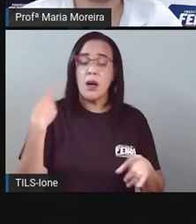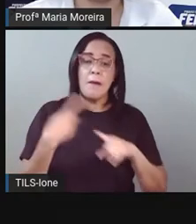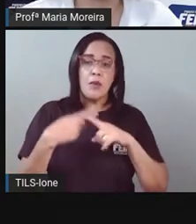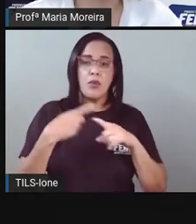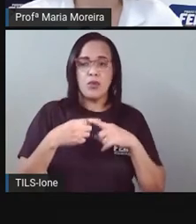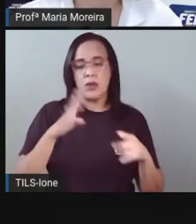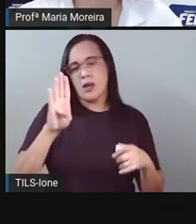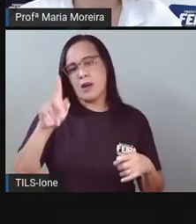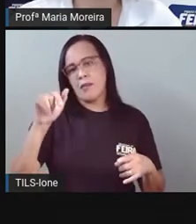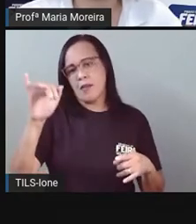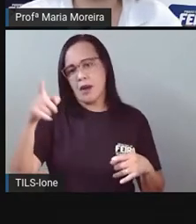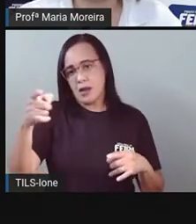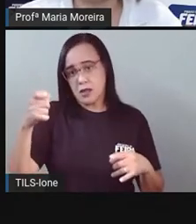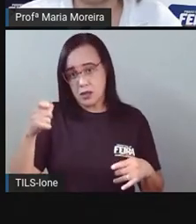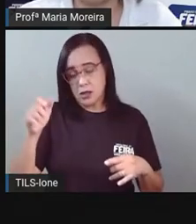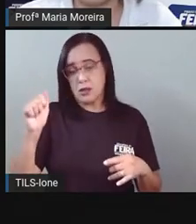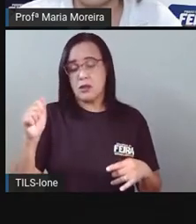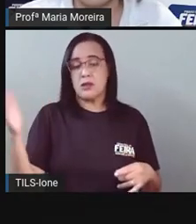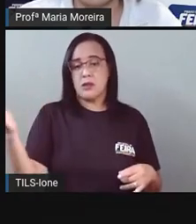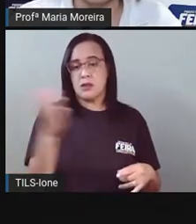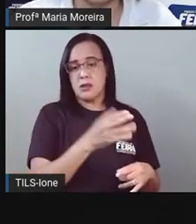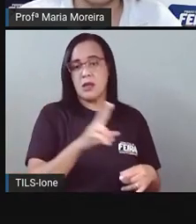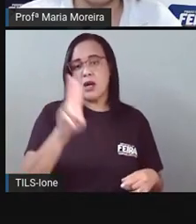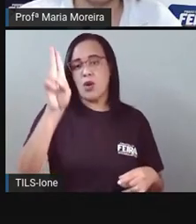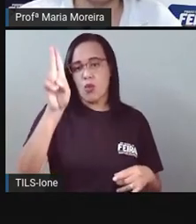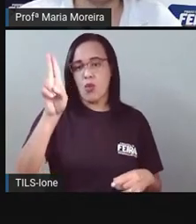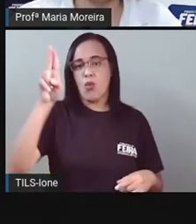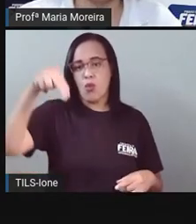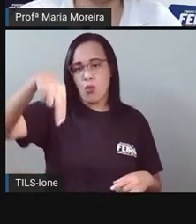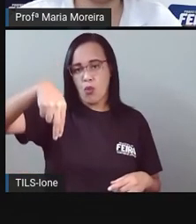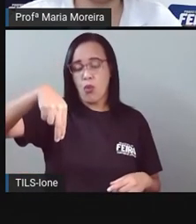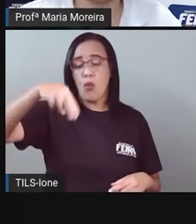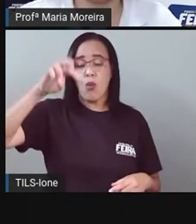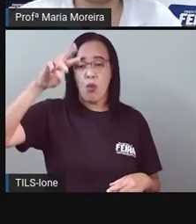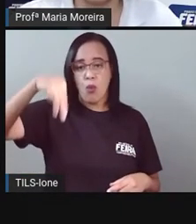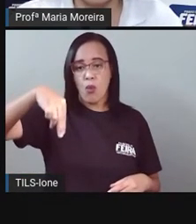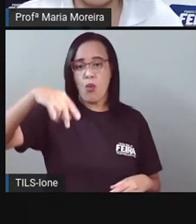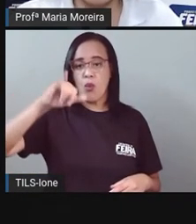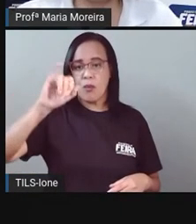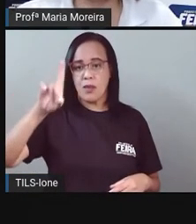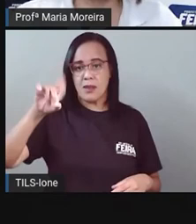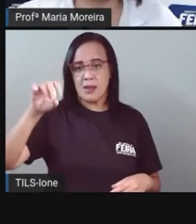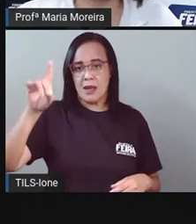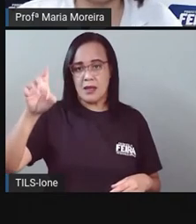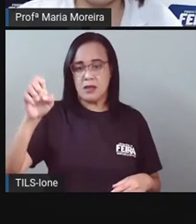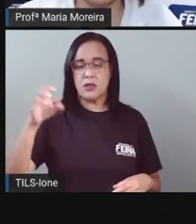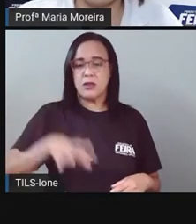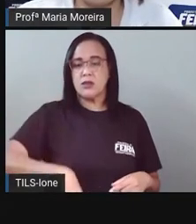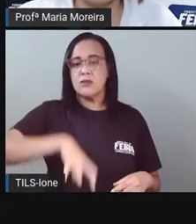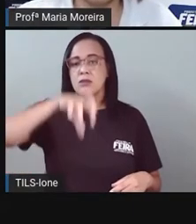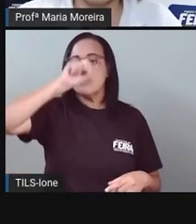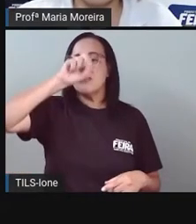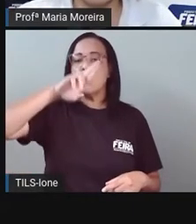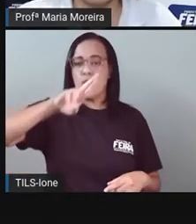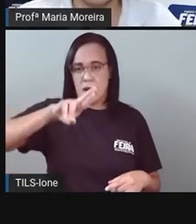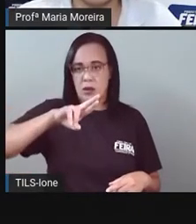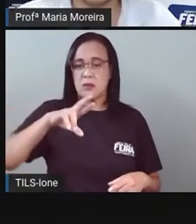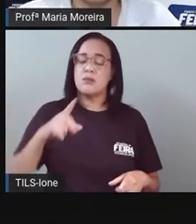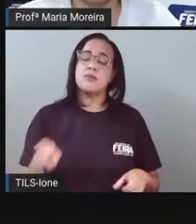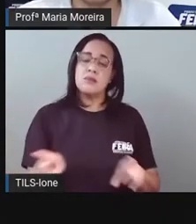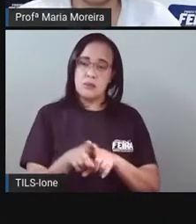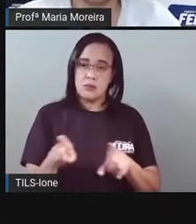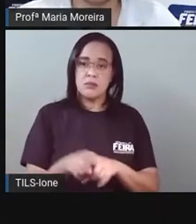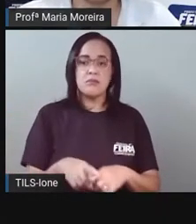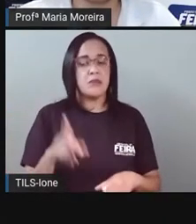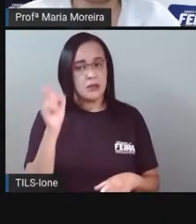temperaturas Né? Vamos seguindo aqui A primavera Uma outra imagem aí